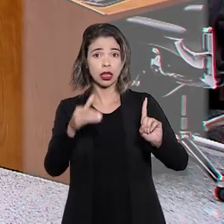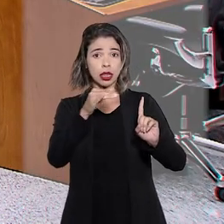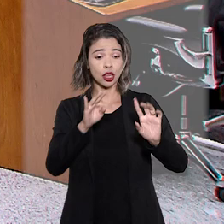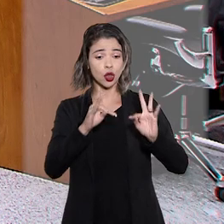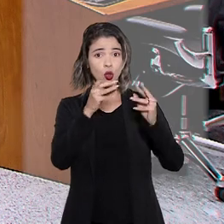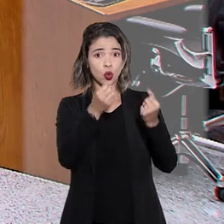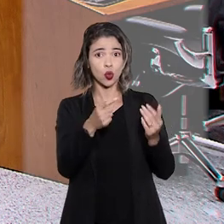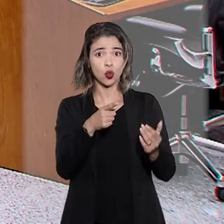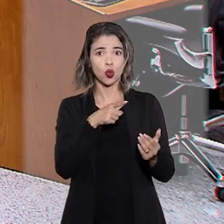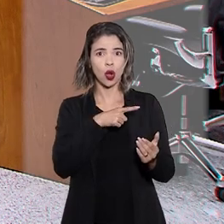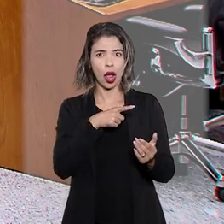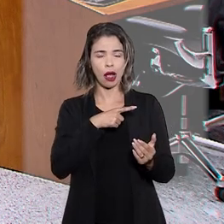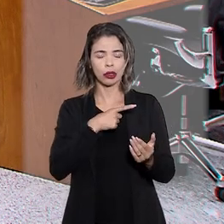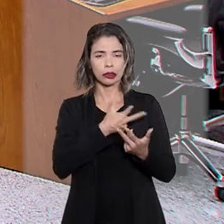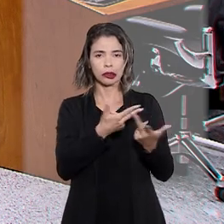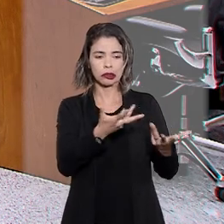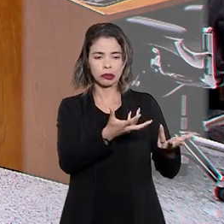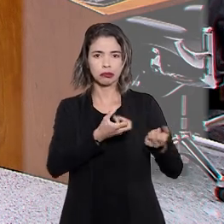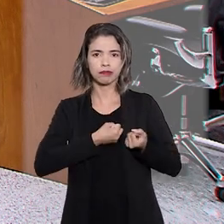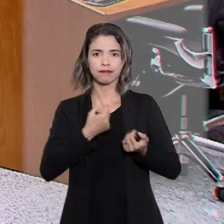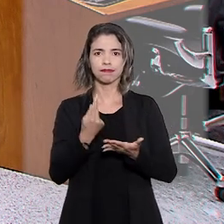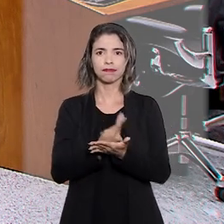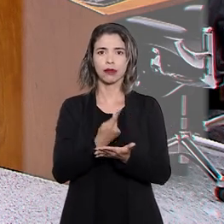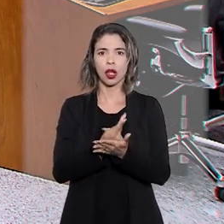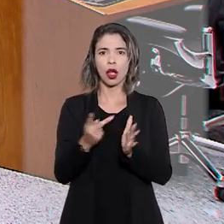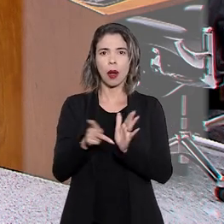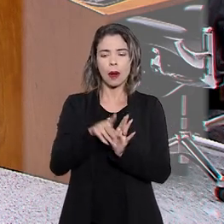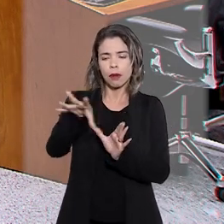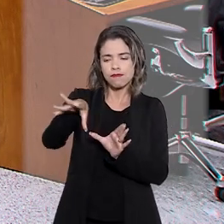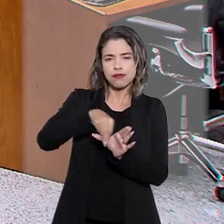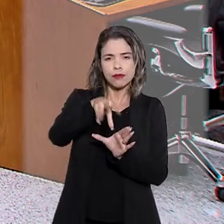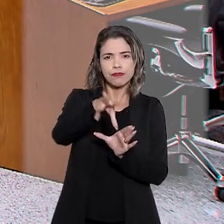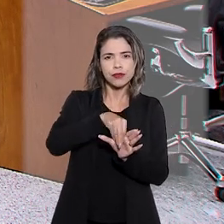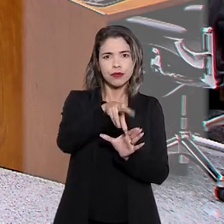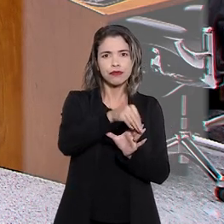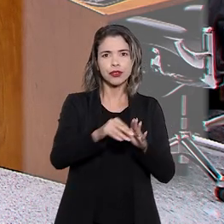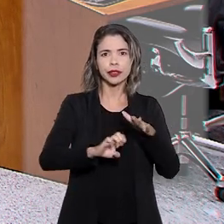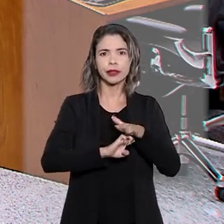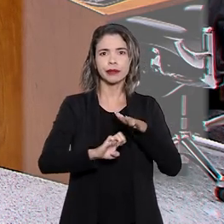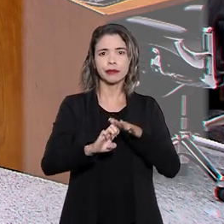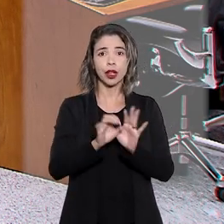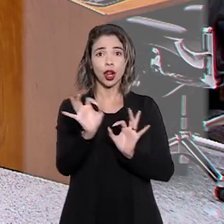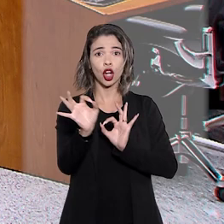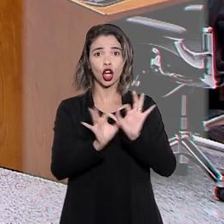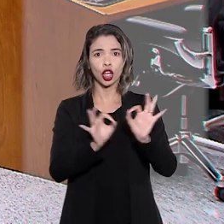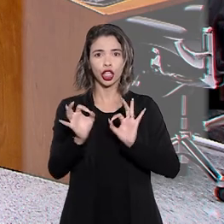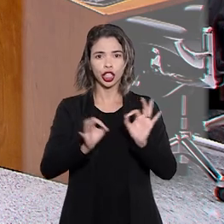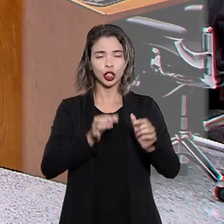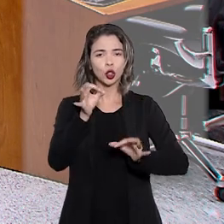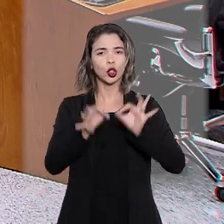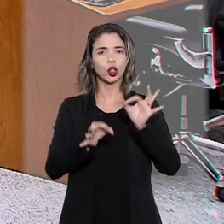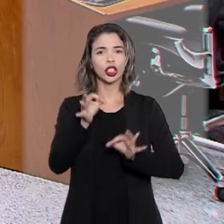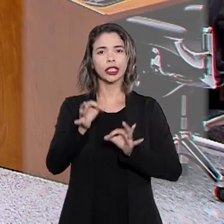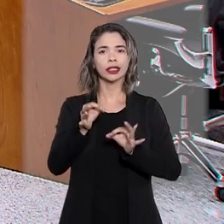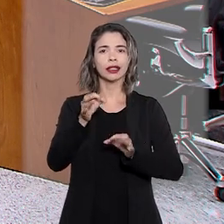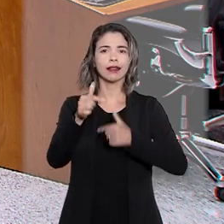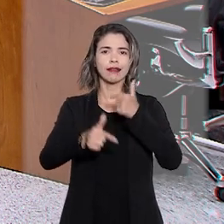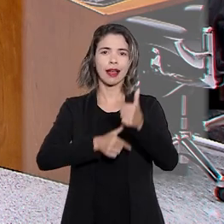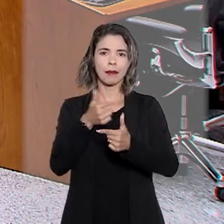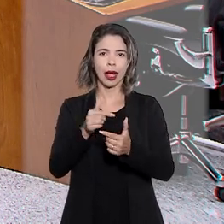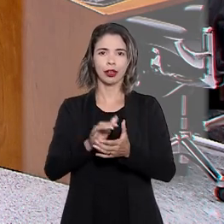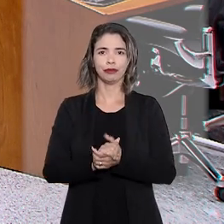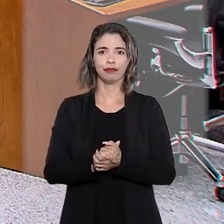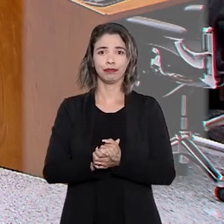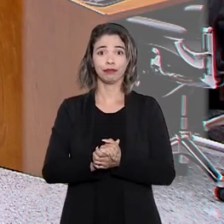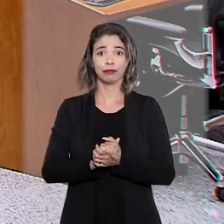desembargadores teriam recebido vantagens indevidas para incluir empresas no Plano Especial de Execução da Justiça do Trabalho.